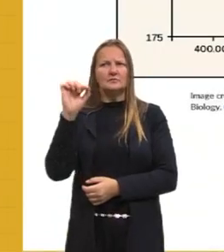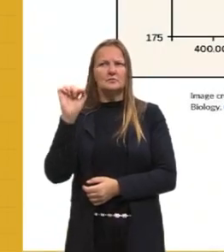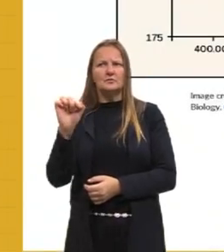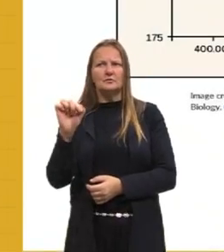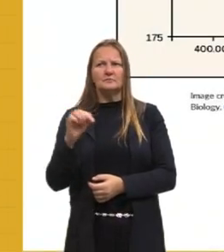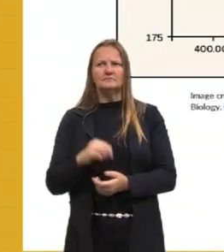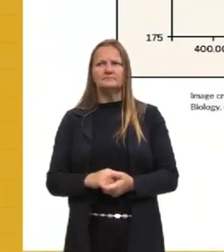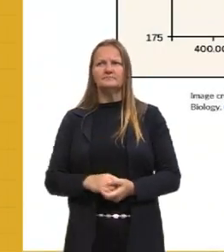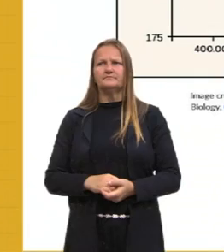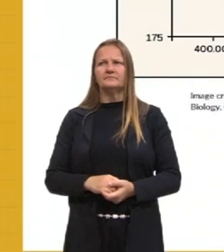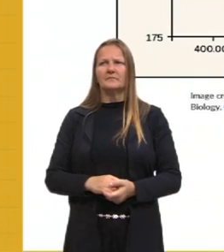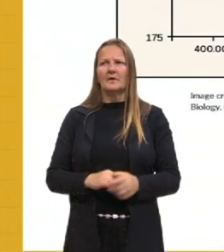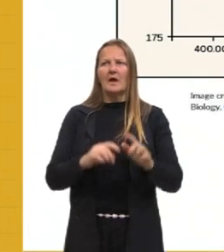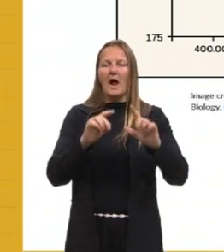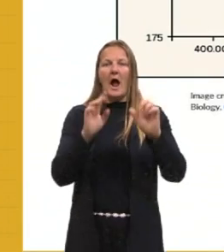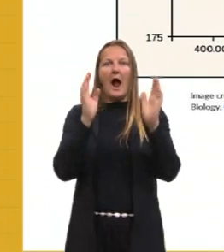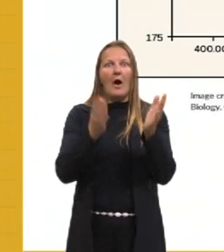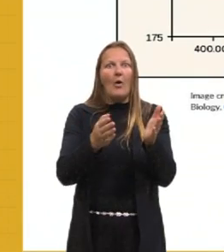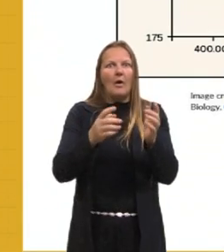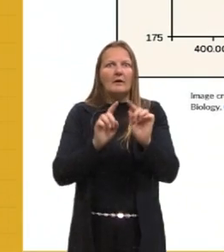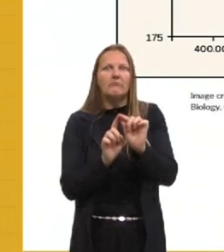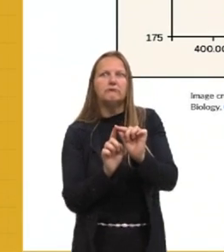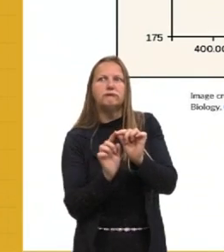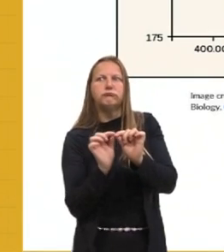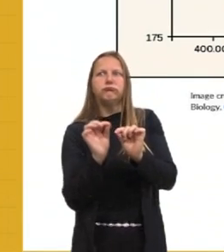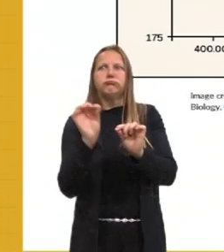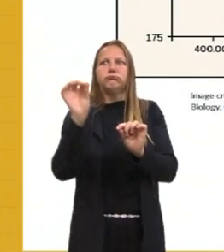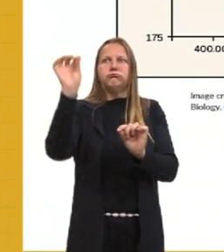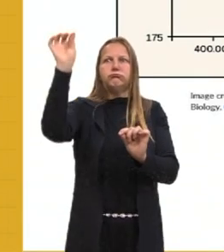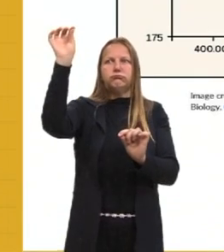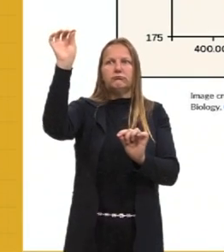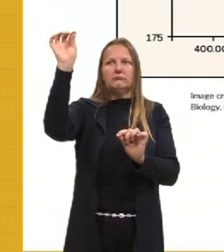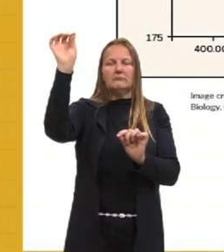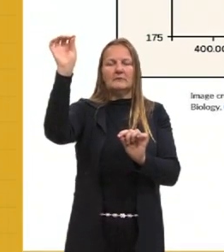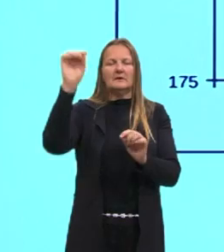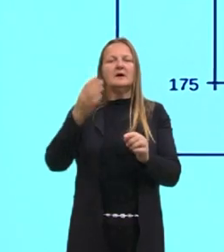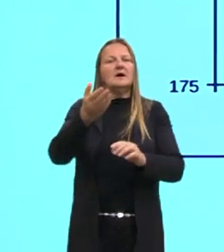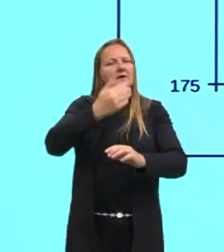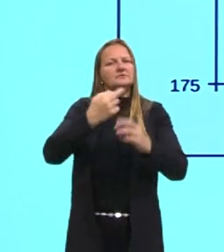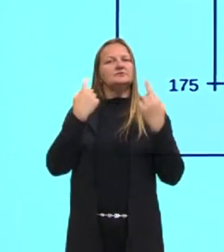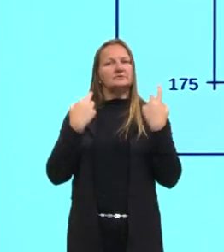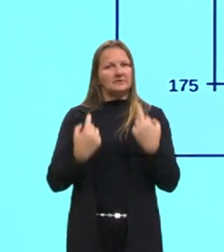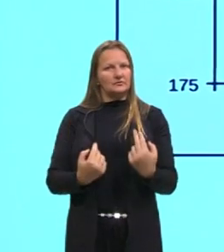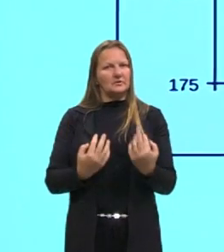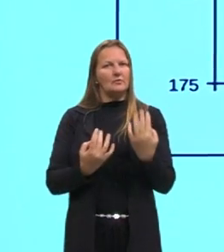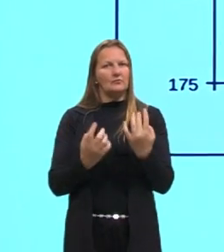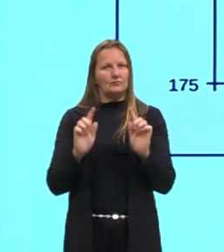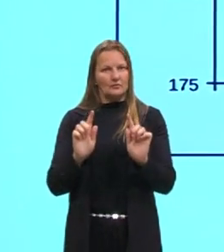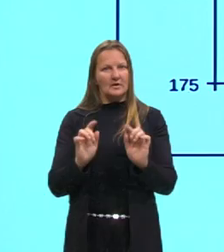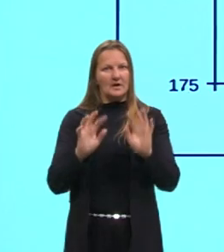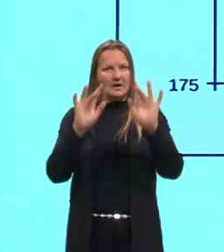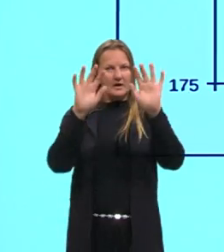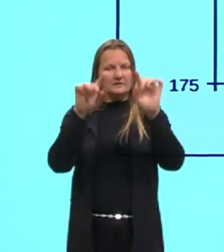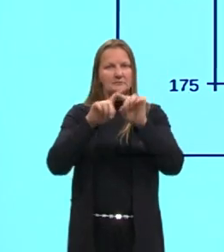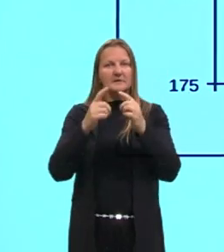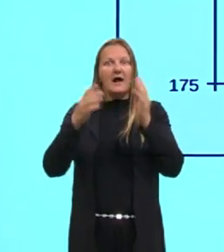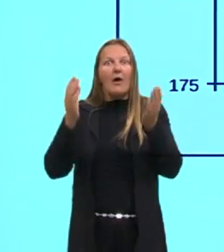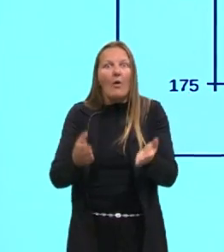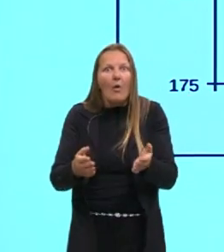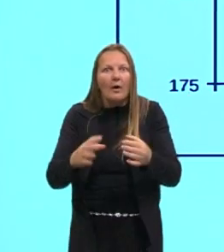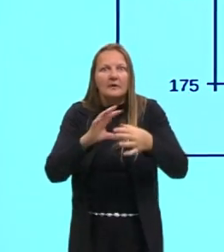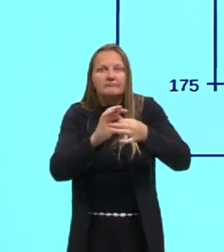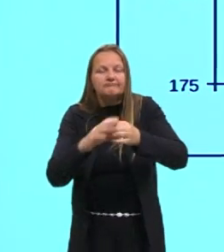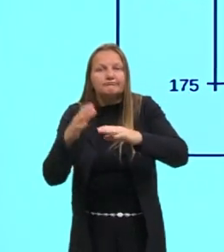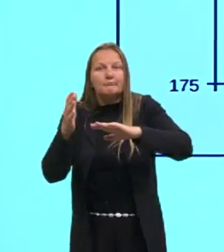a gente pode ver que é natural o gás estufa, esse efeito estufa. Mas olha aqui nos dias